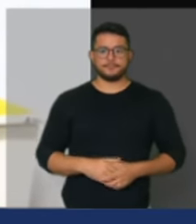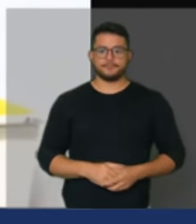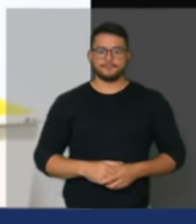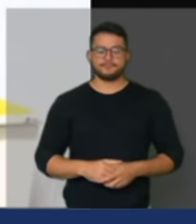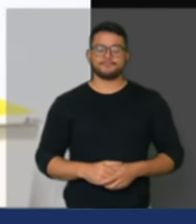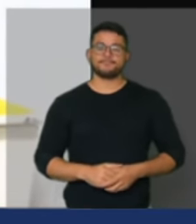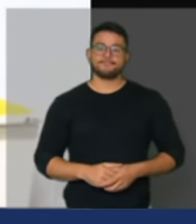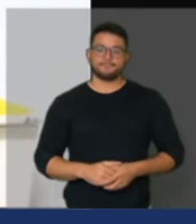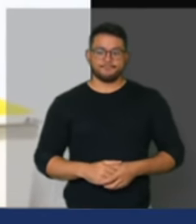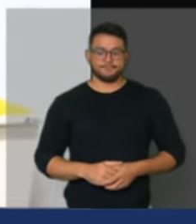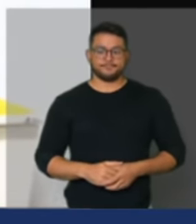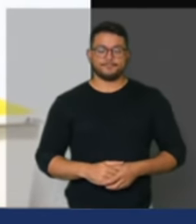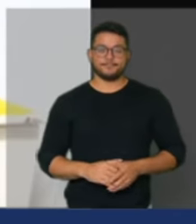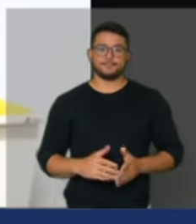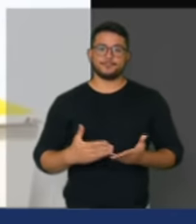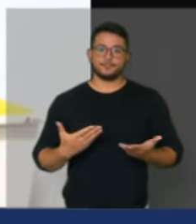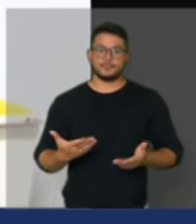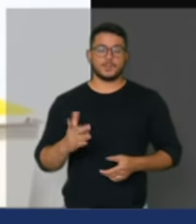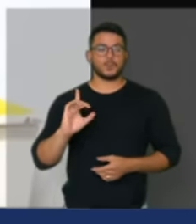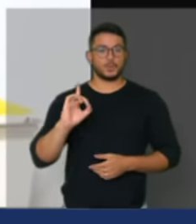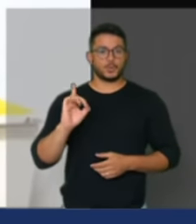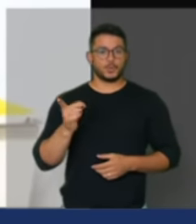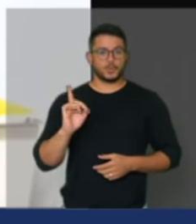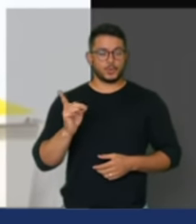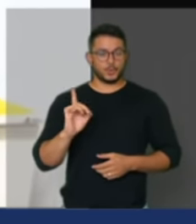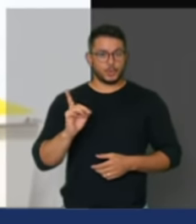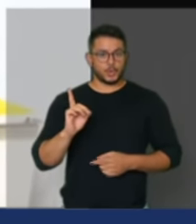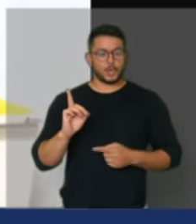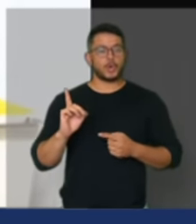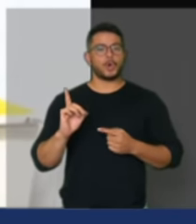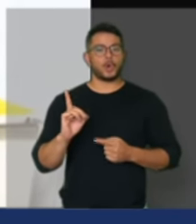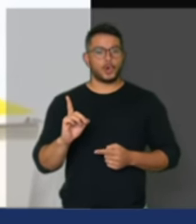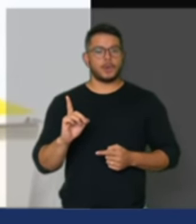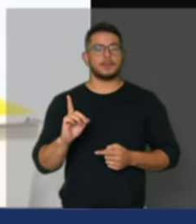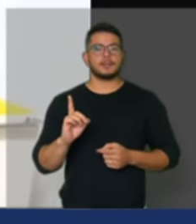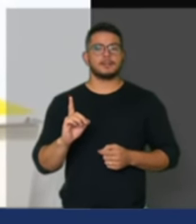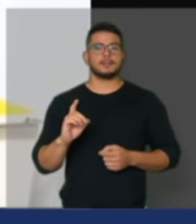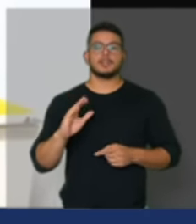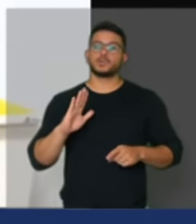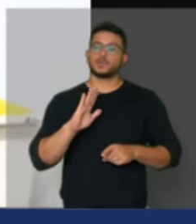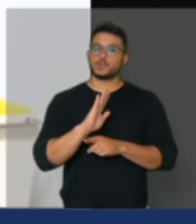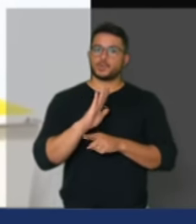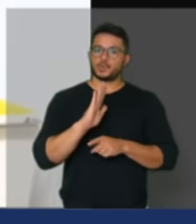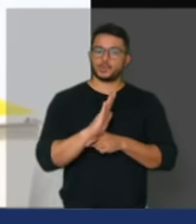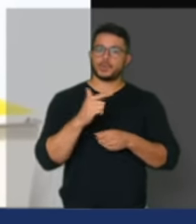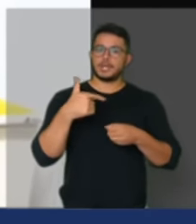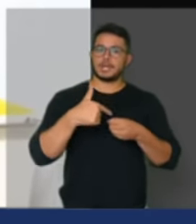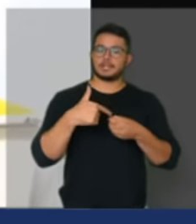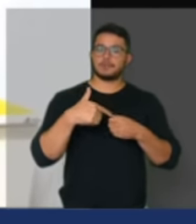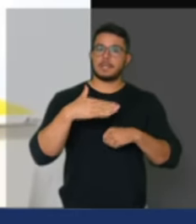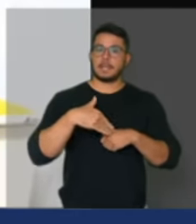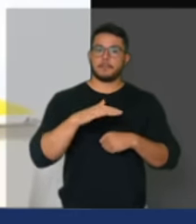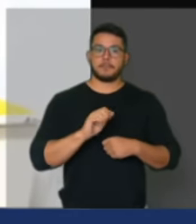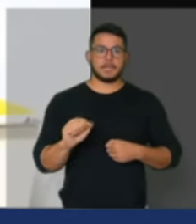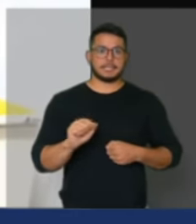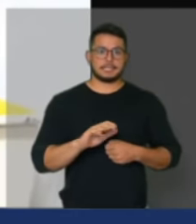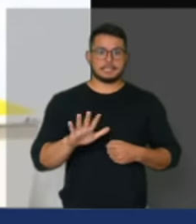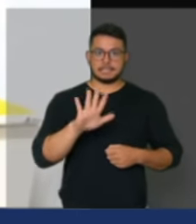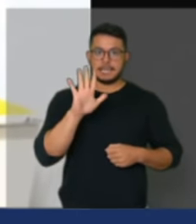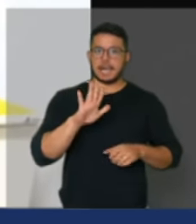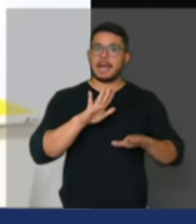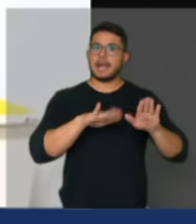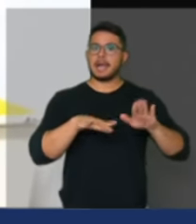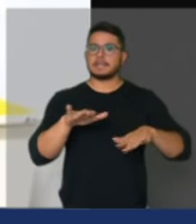feito aumentar o custo da gasolina no Brasil, às vezes dois reajustes por